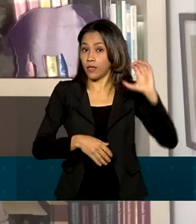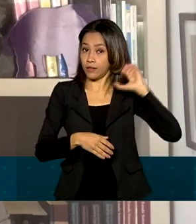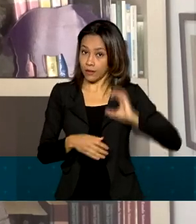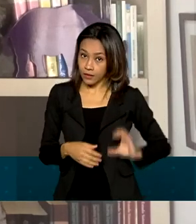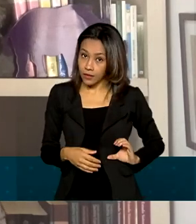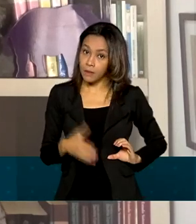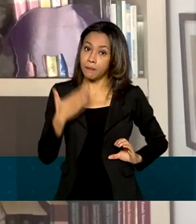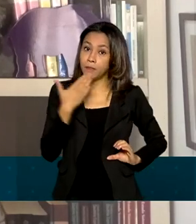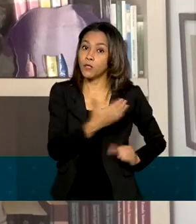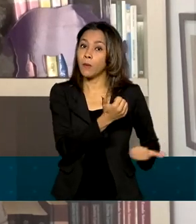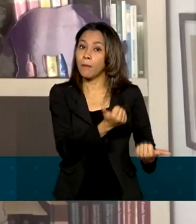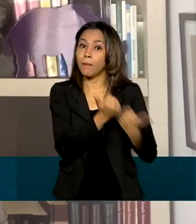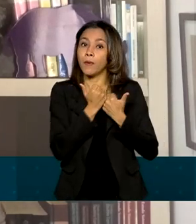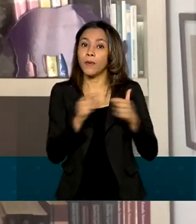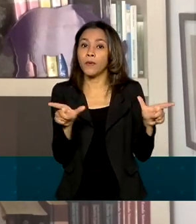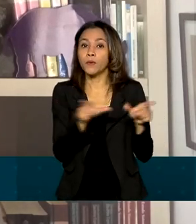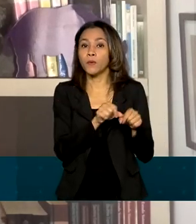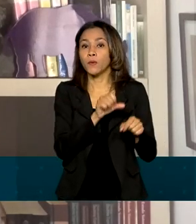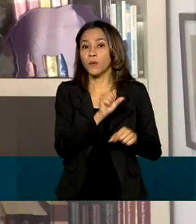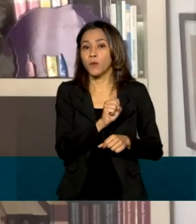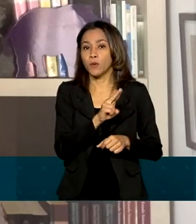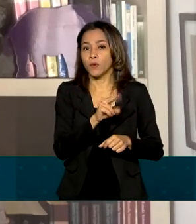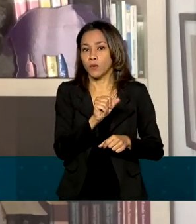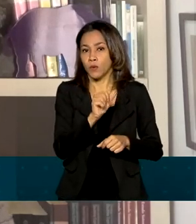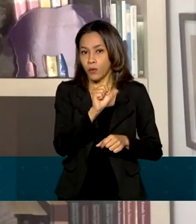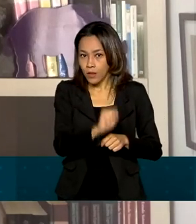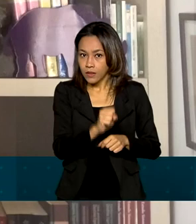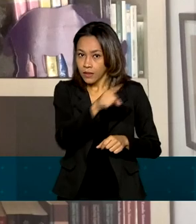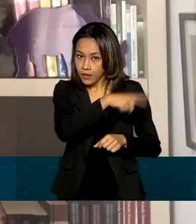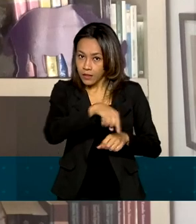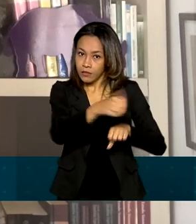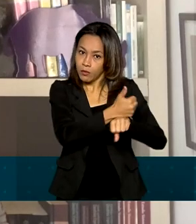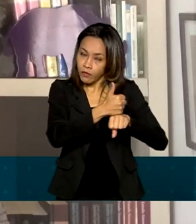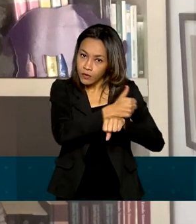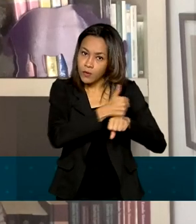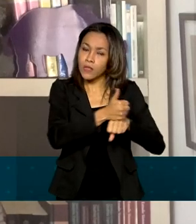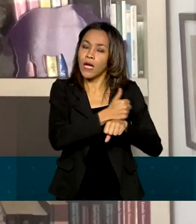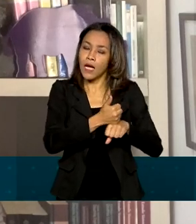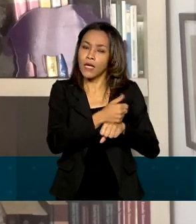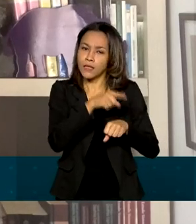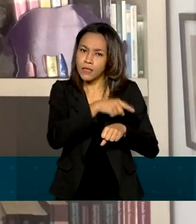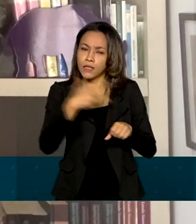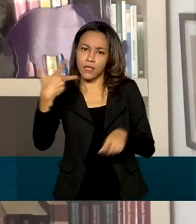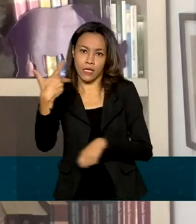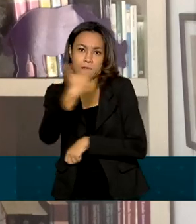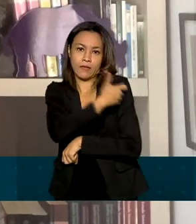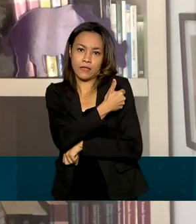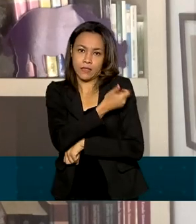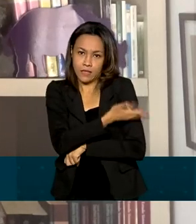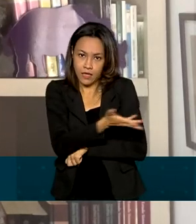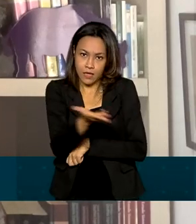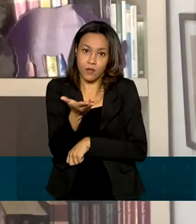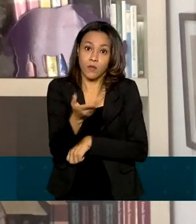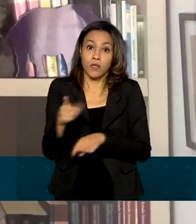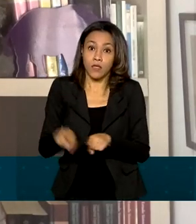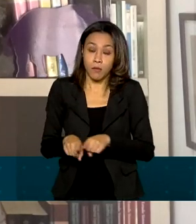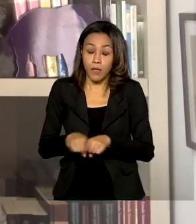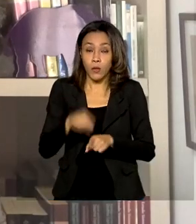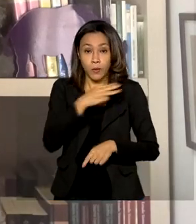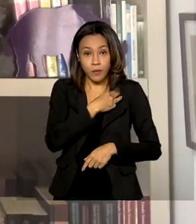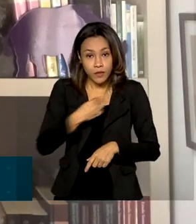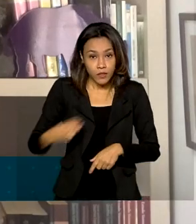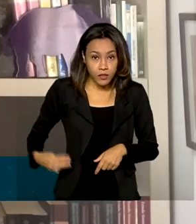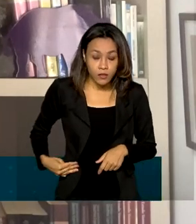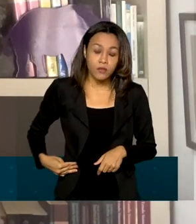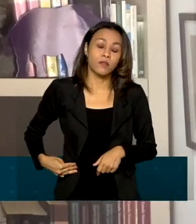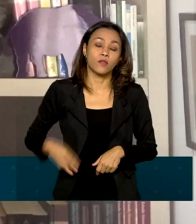Social no grupo prioritário de vacinação contra a Covid-19. O ministro João Roma também pediu a inclusão das